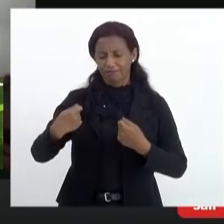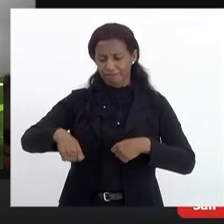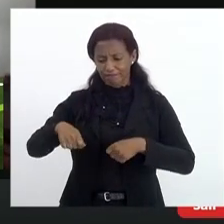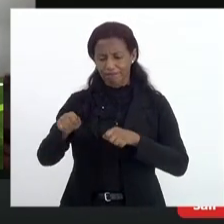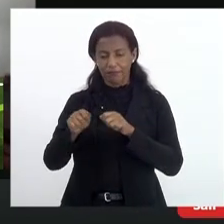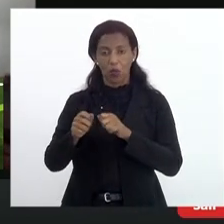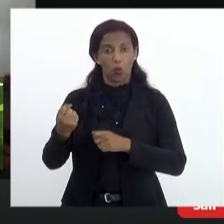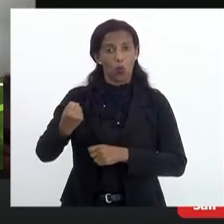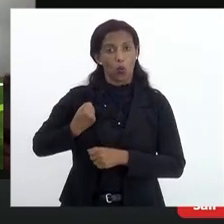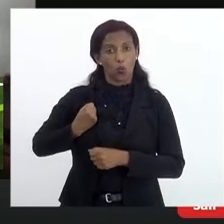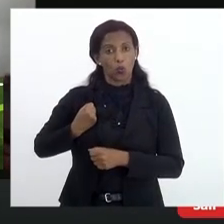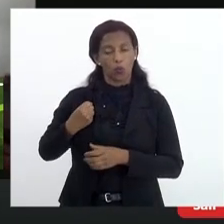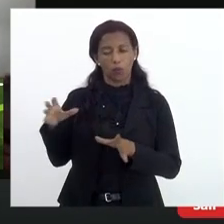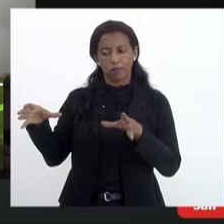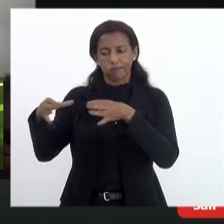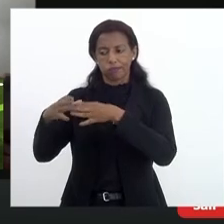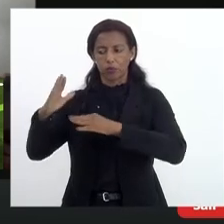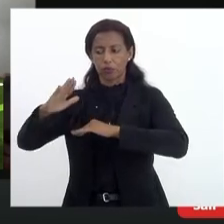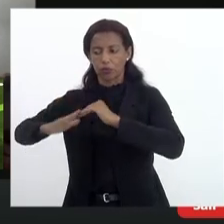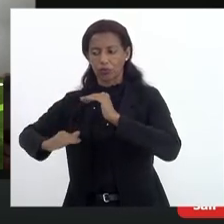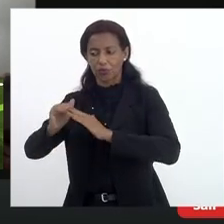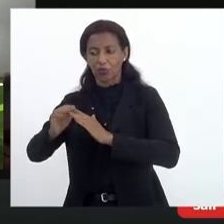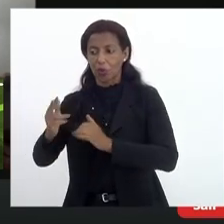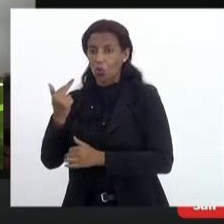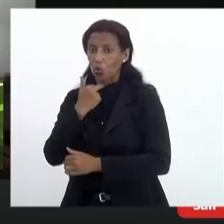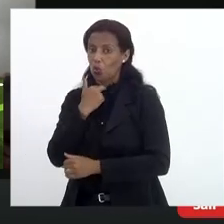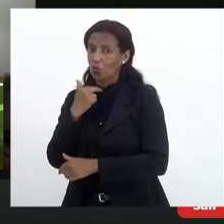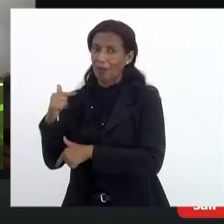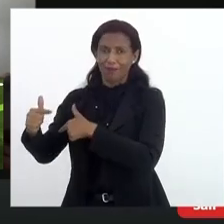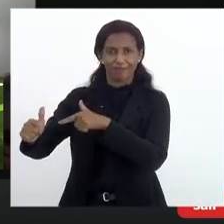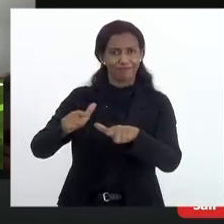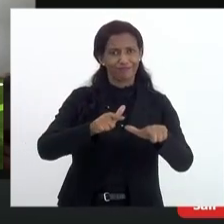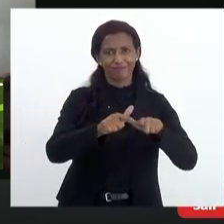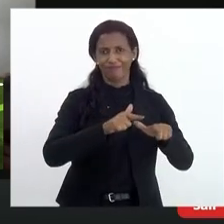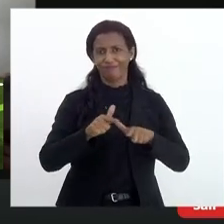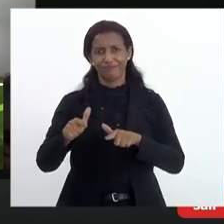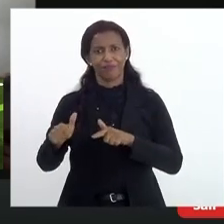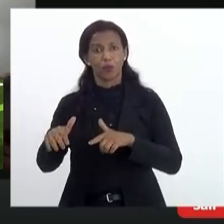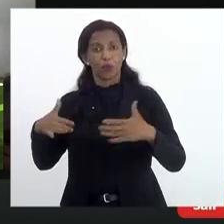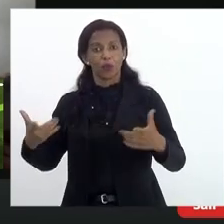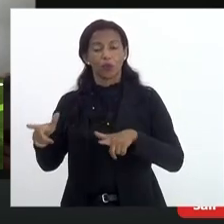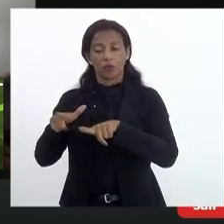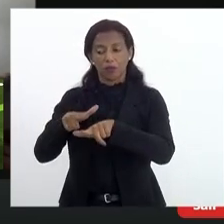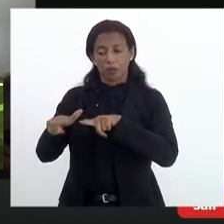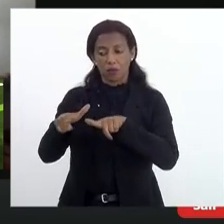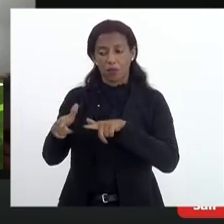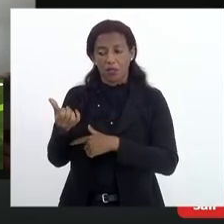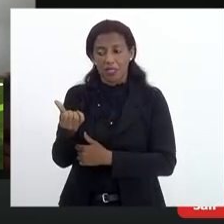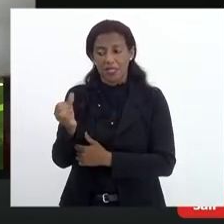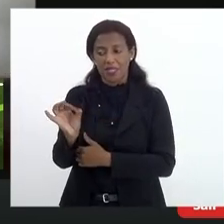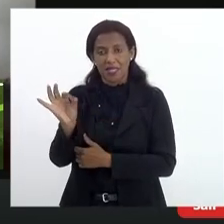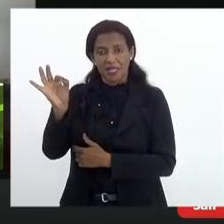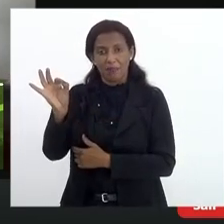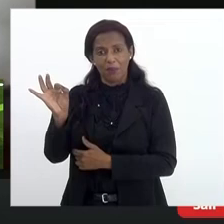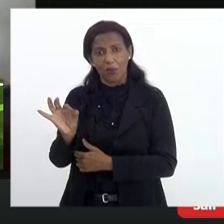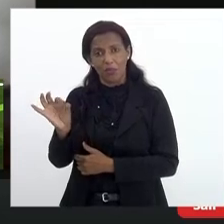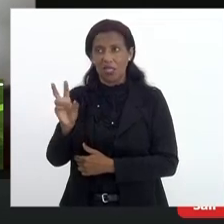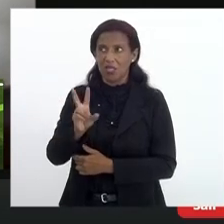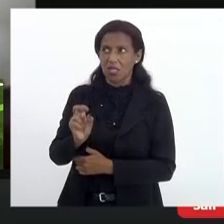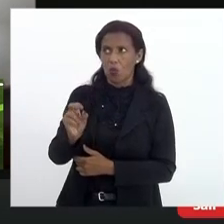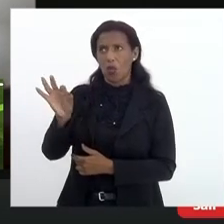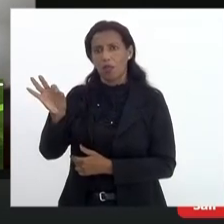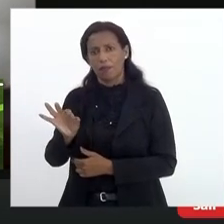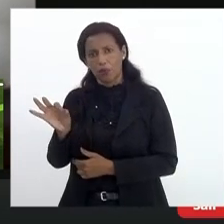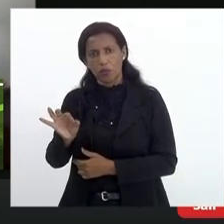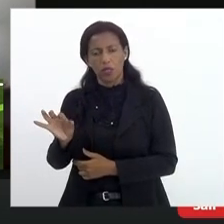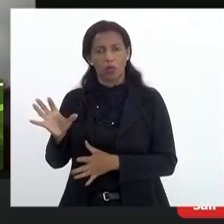com o número de inspetores que não atende totalmente, quando a gente trabalha com 60%, 50, 60%